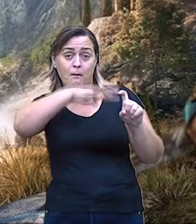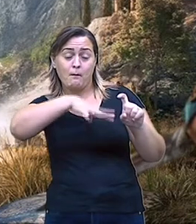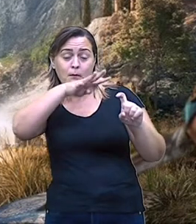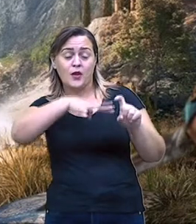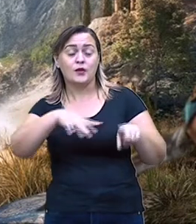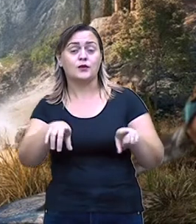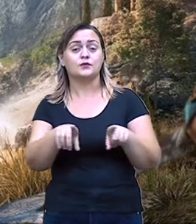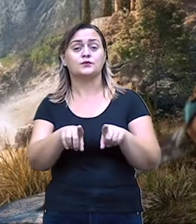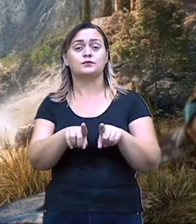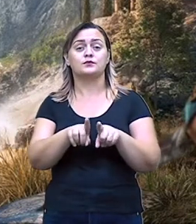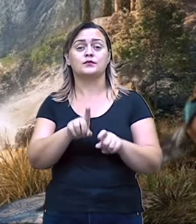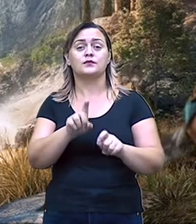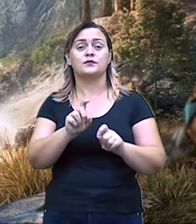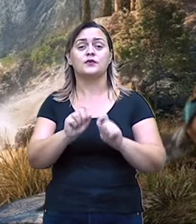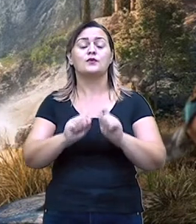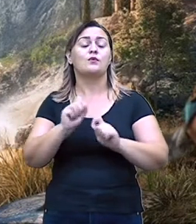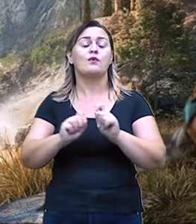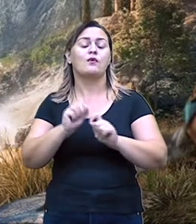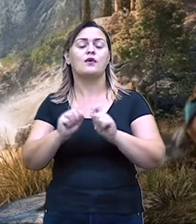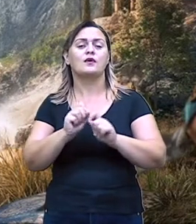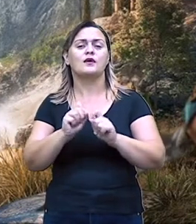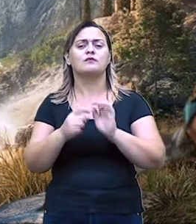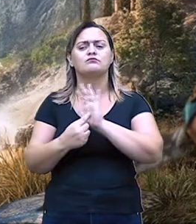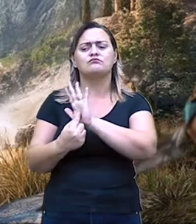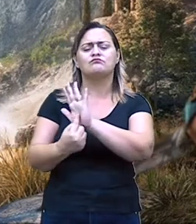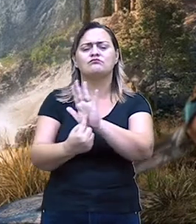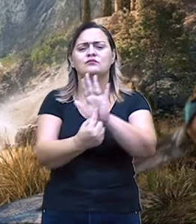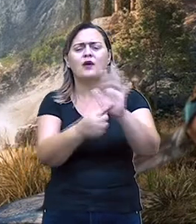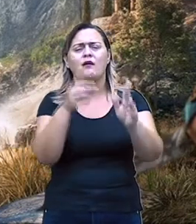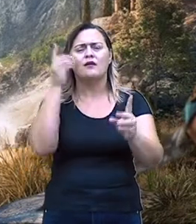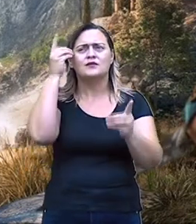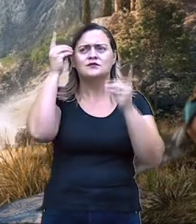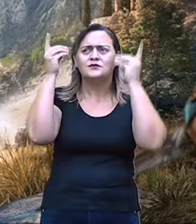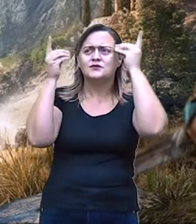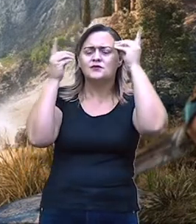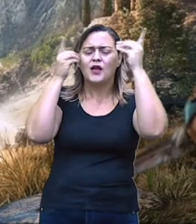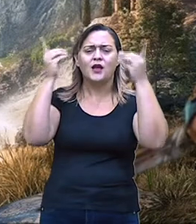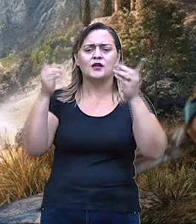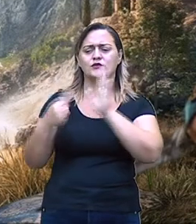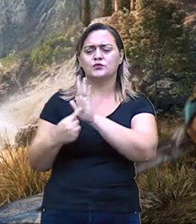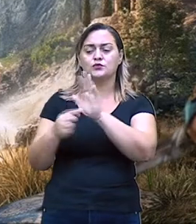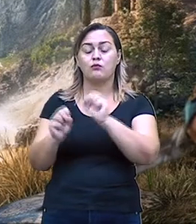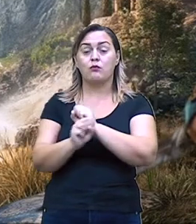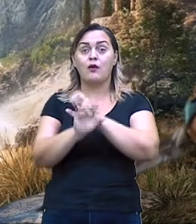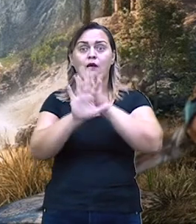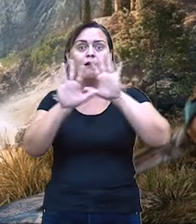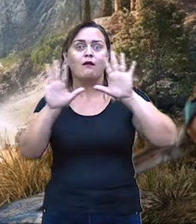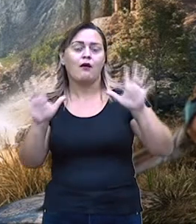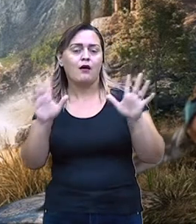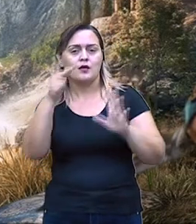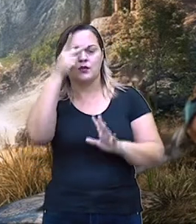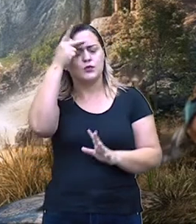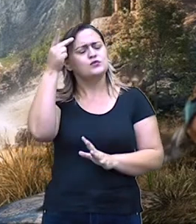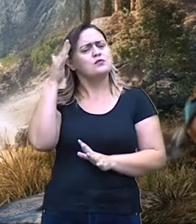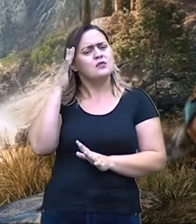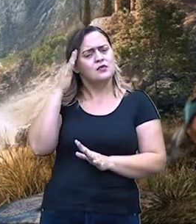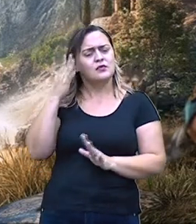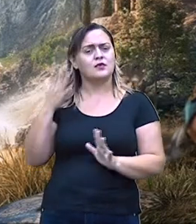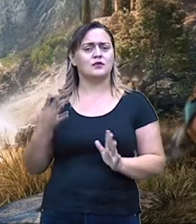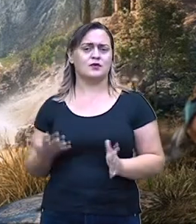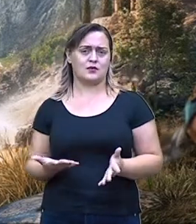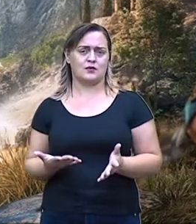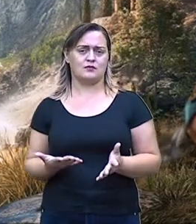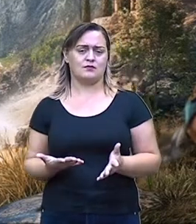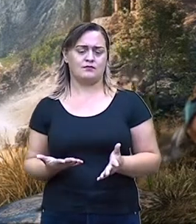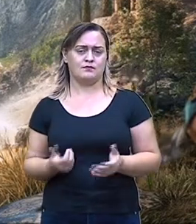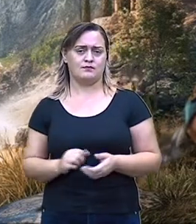explicações, né? E tornar o mundo aí conhecido para as pessoas. O mito nem sempre é utilizado no